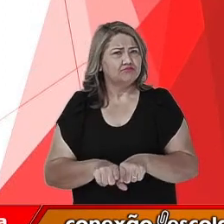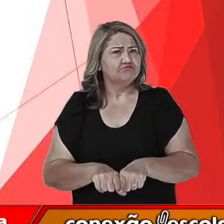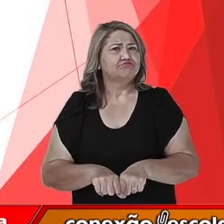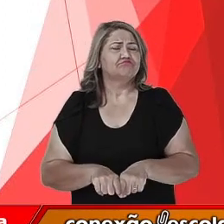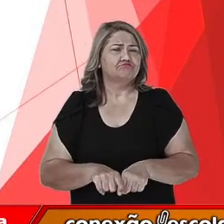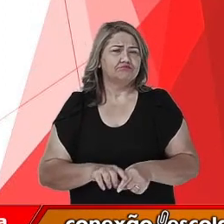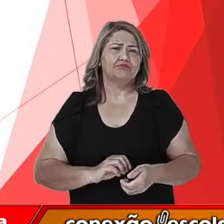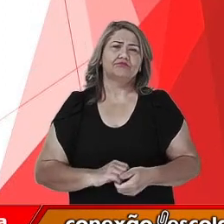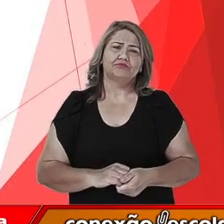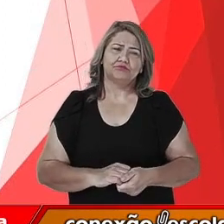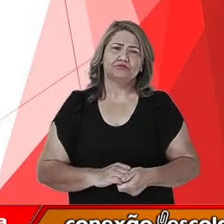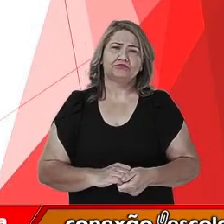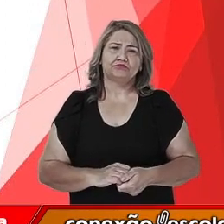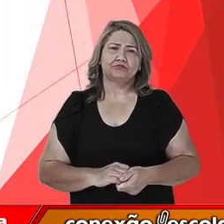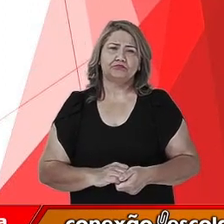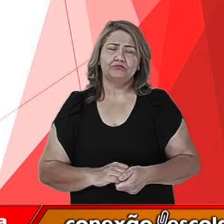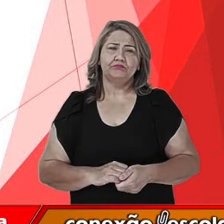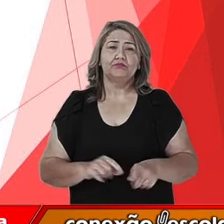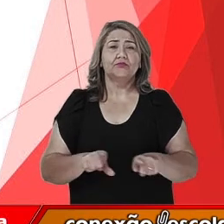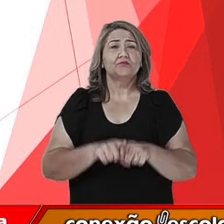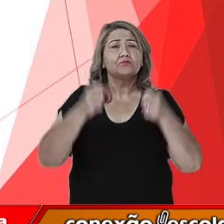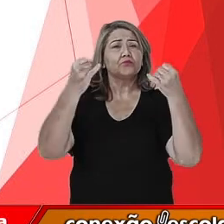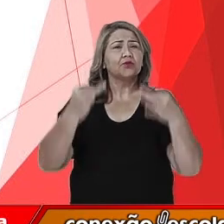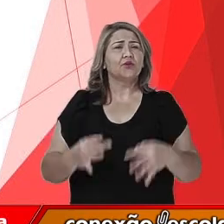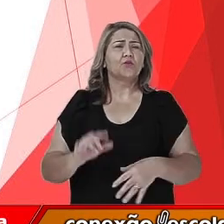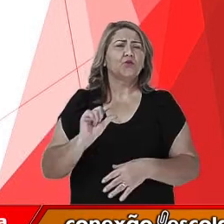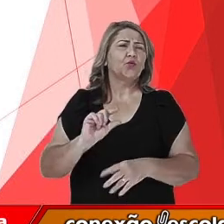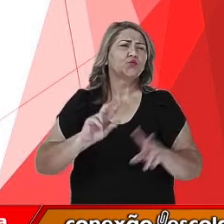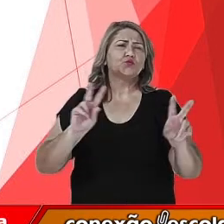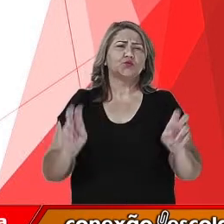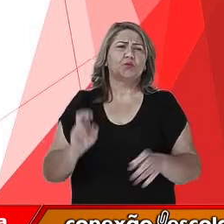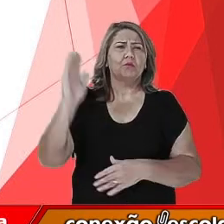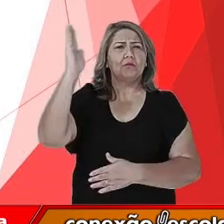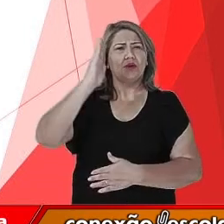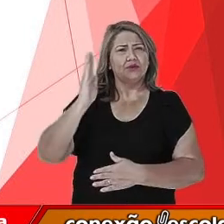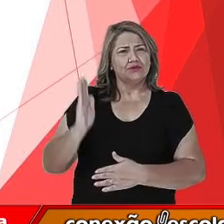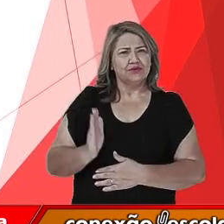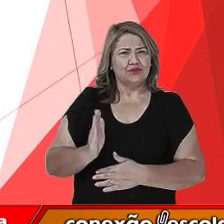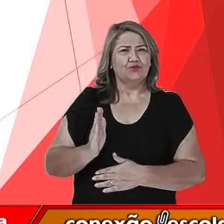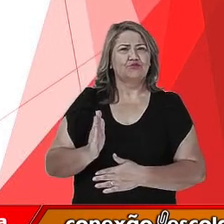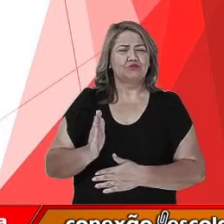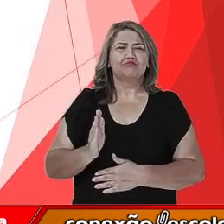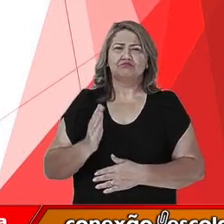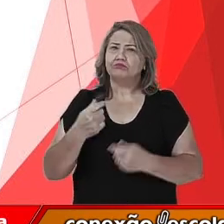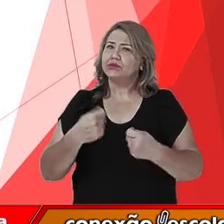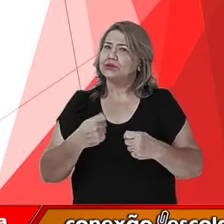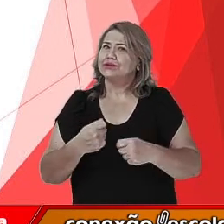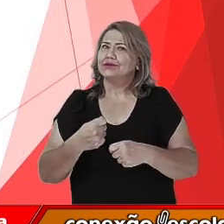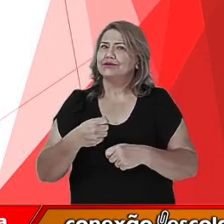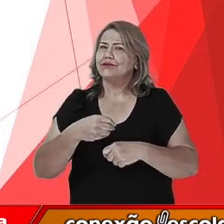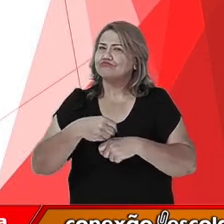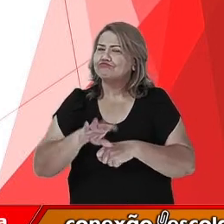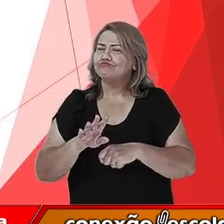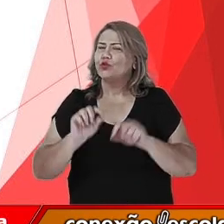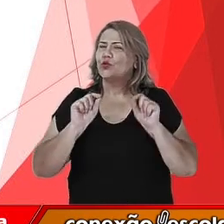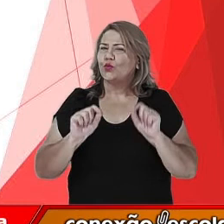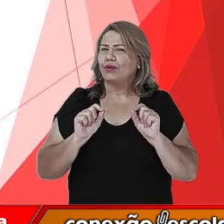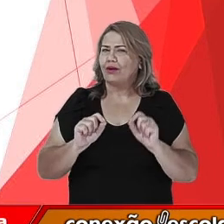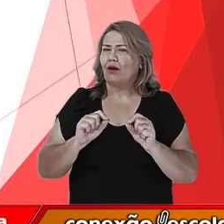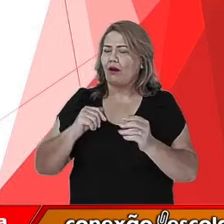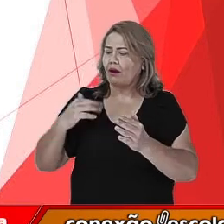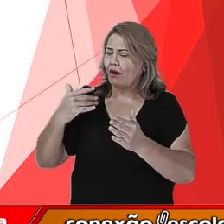E falando um pouco sobre o Brasil, que nós não podemos deixar de comentar, até